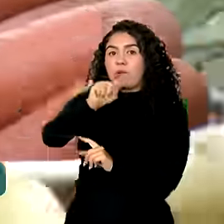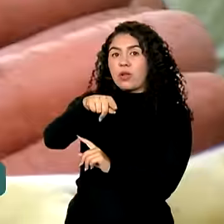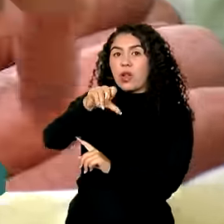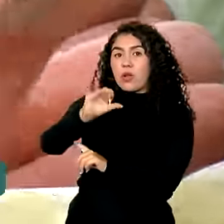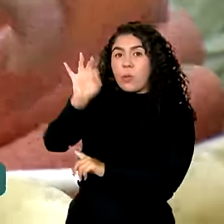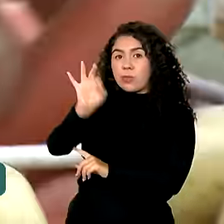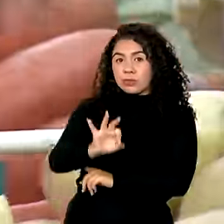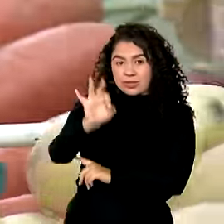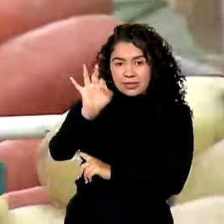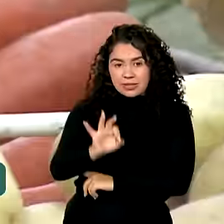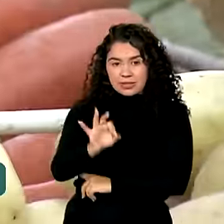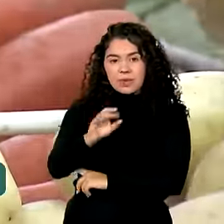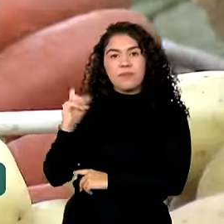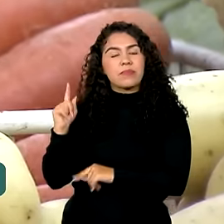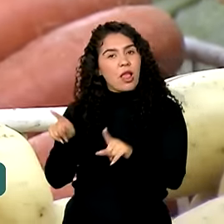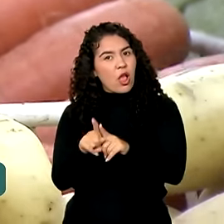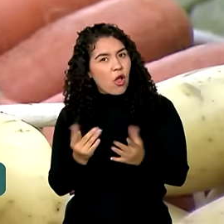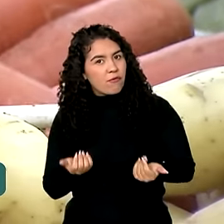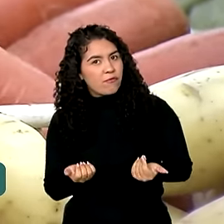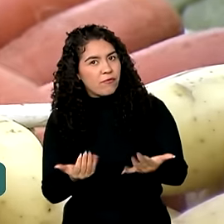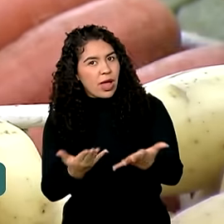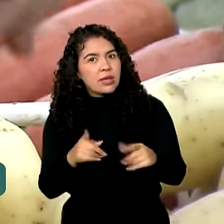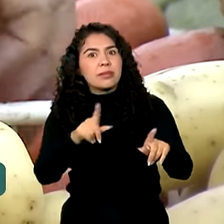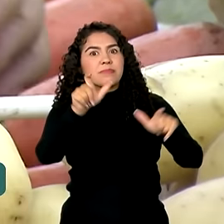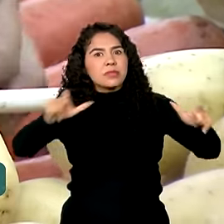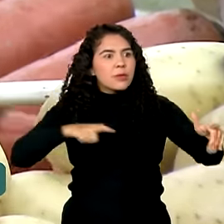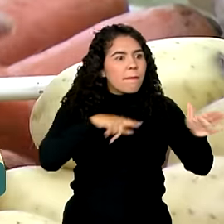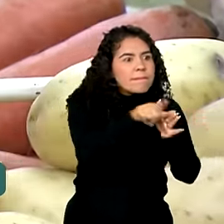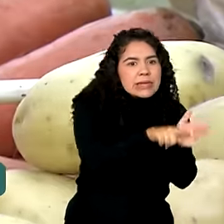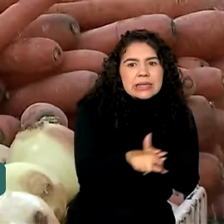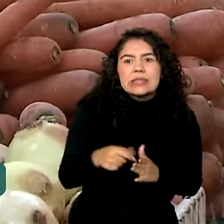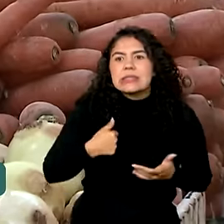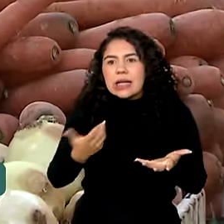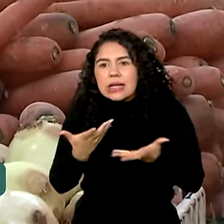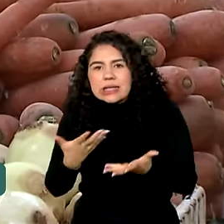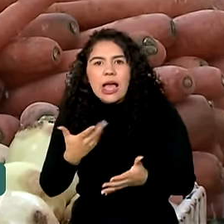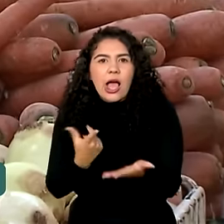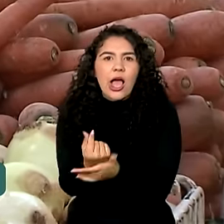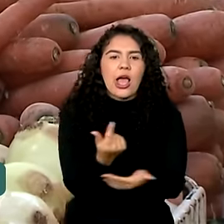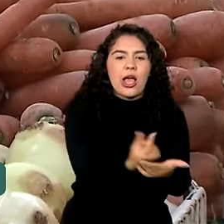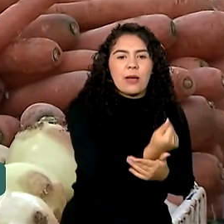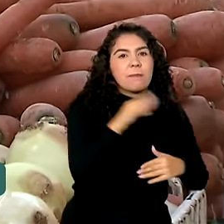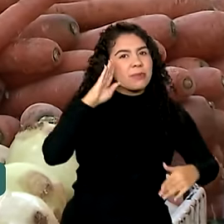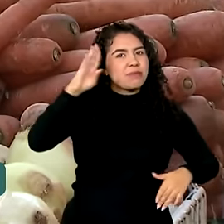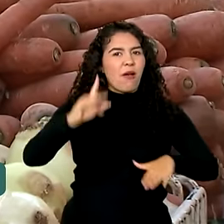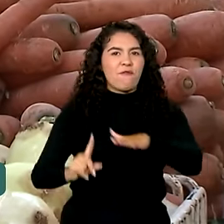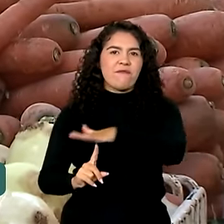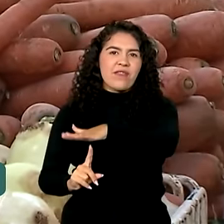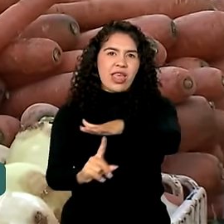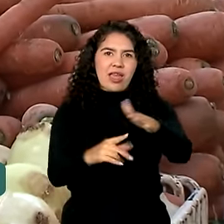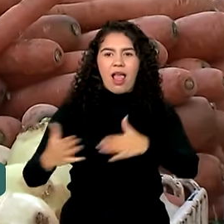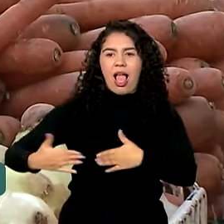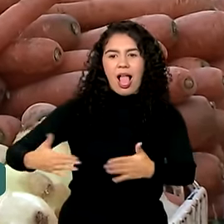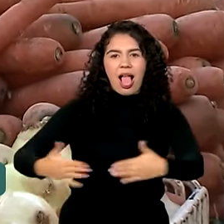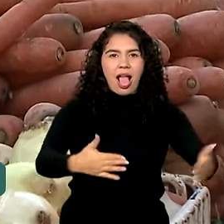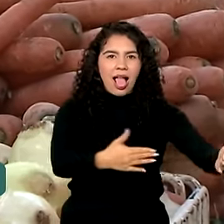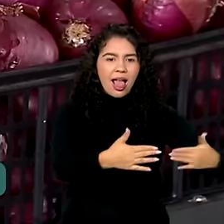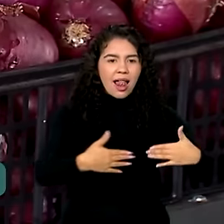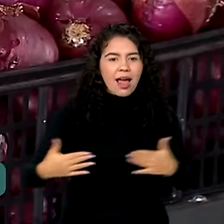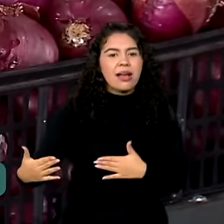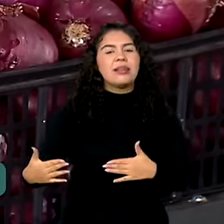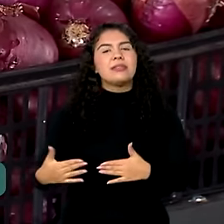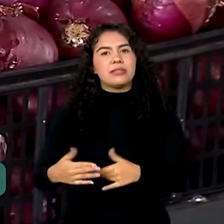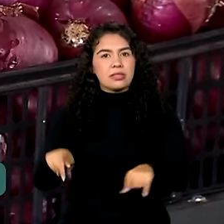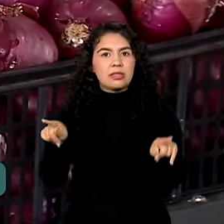É a lei da oferta e da procura sendo praticada nas feiras brasileiras. Uma colheita maior